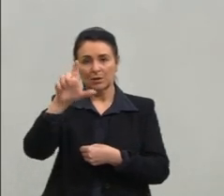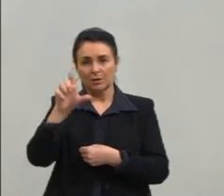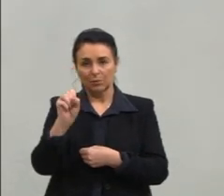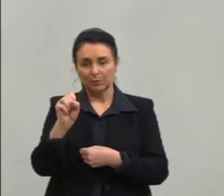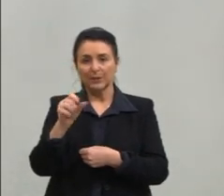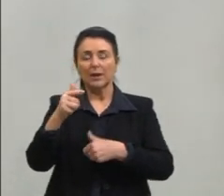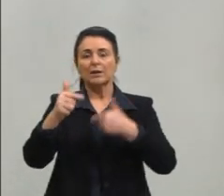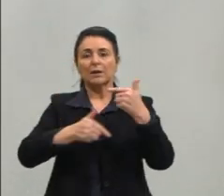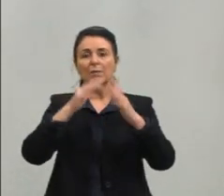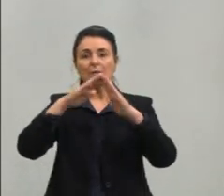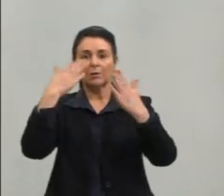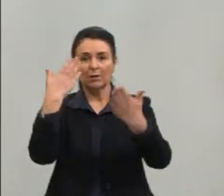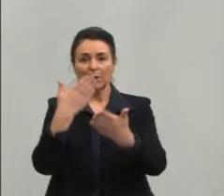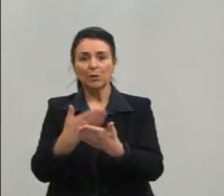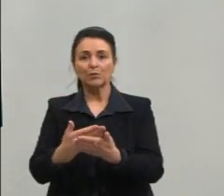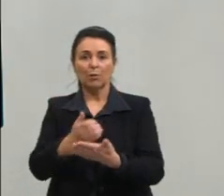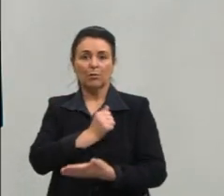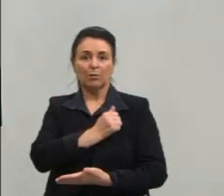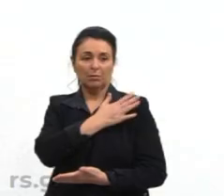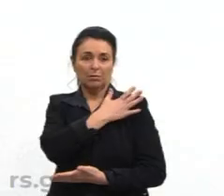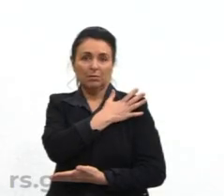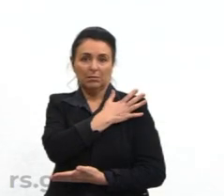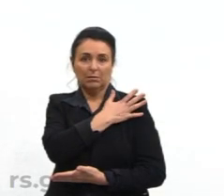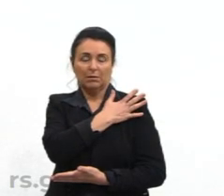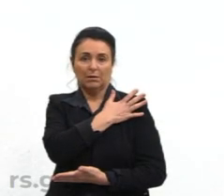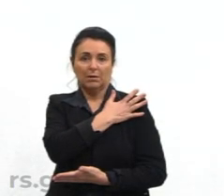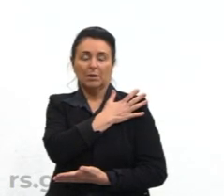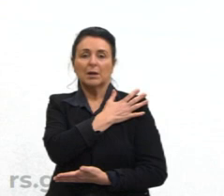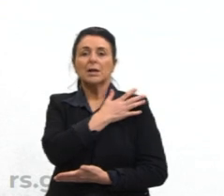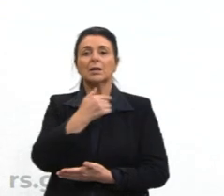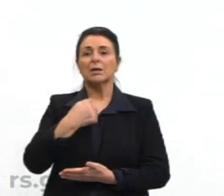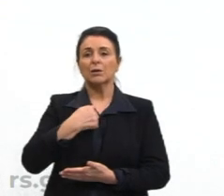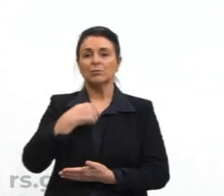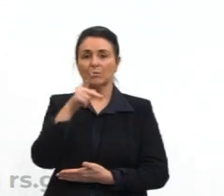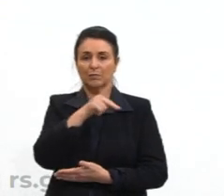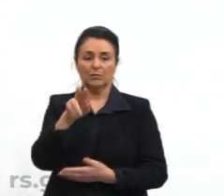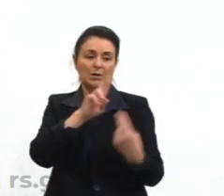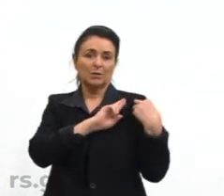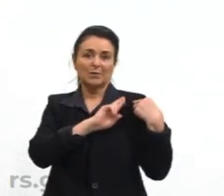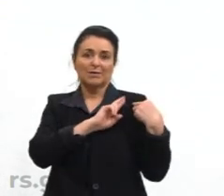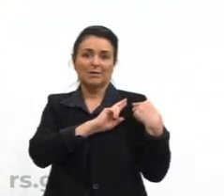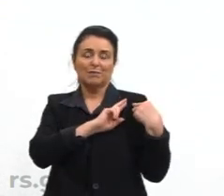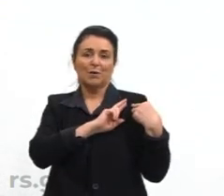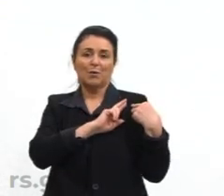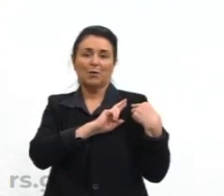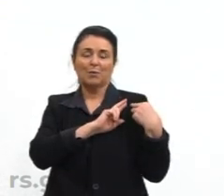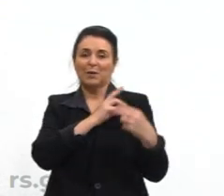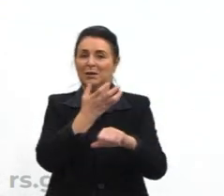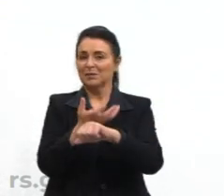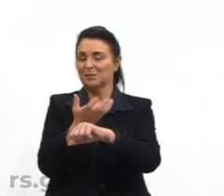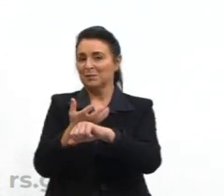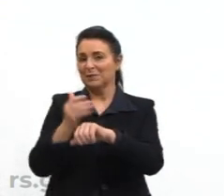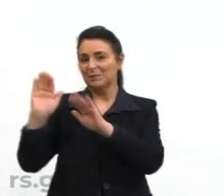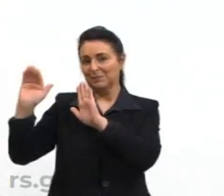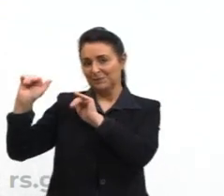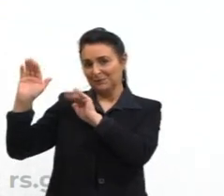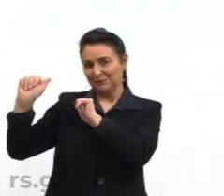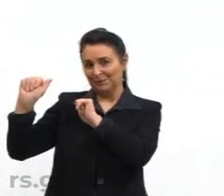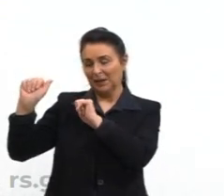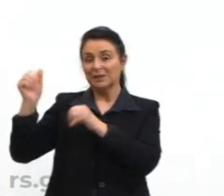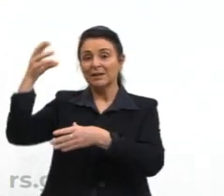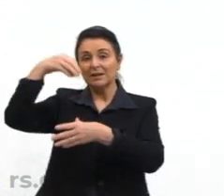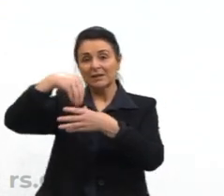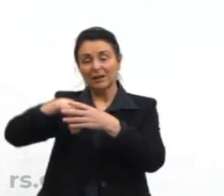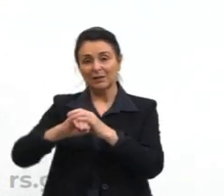estou aqui para trabalhar com vocês o componente curricular Língua Espanhola, pertencente a áreas da linguagem, códigos e suas